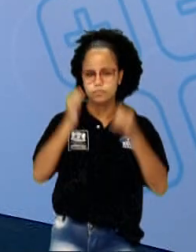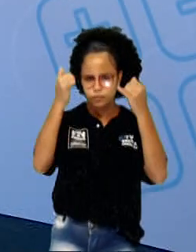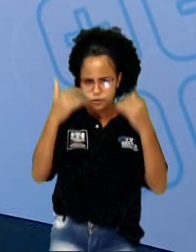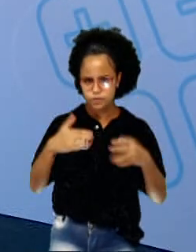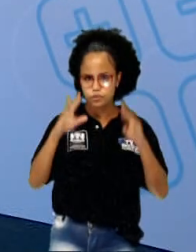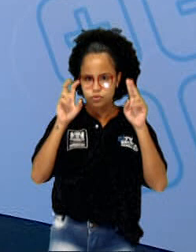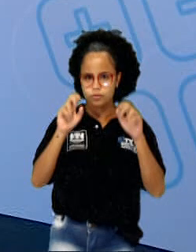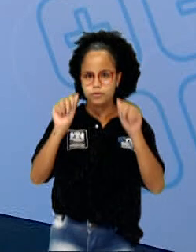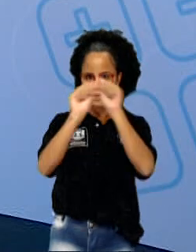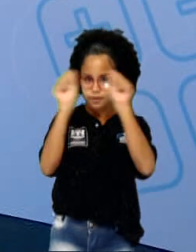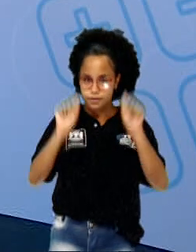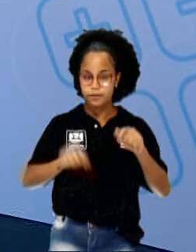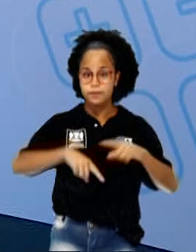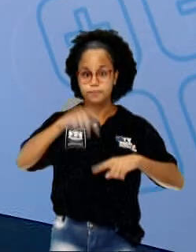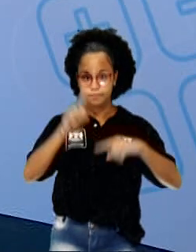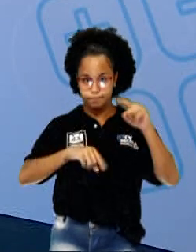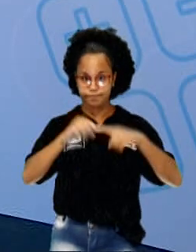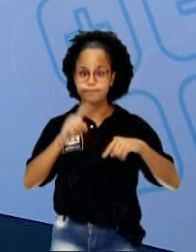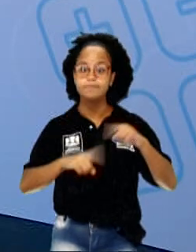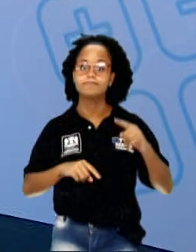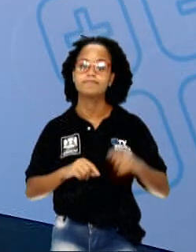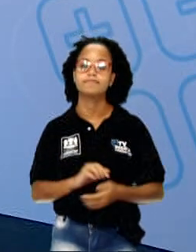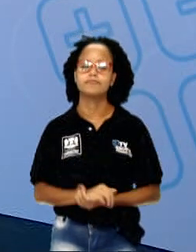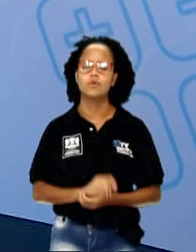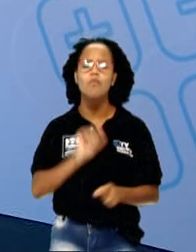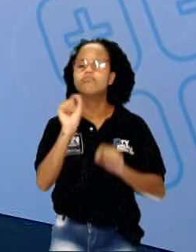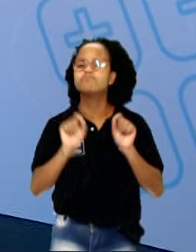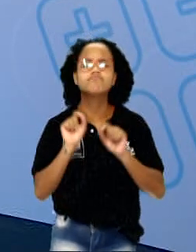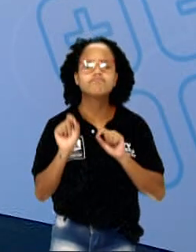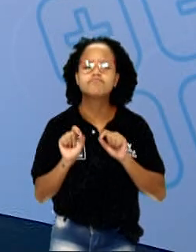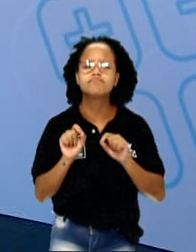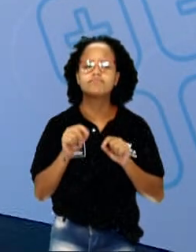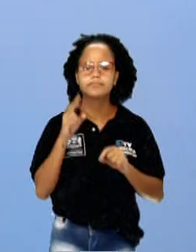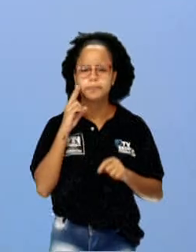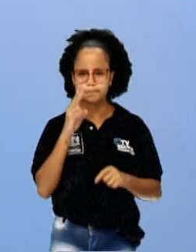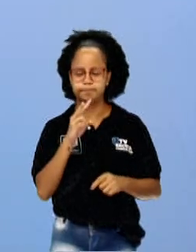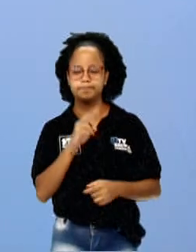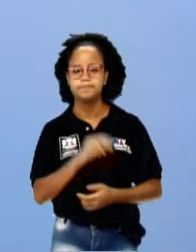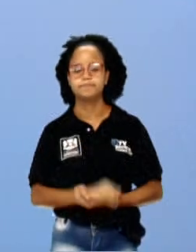sobre arte e materialidade. O é isso? Vamos ver?